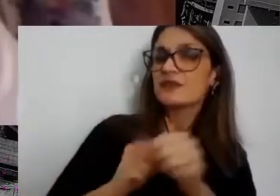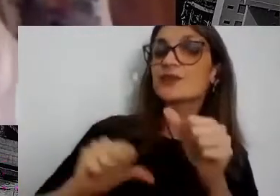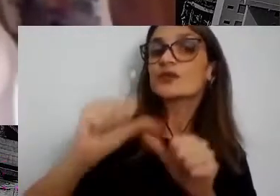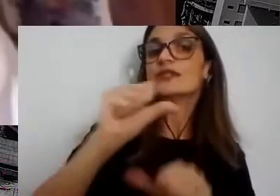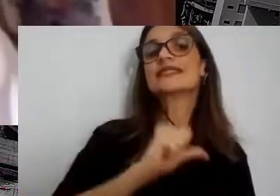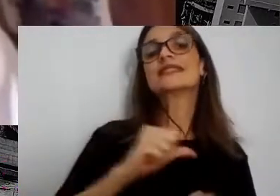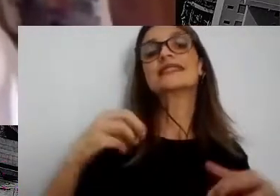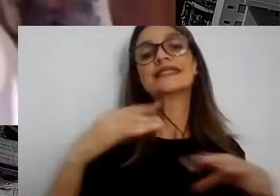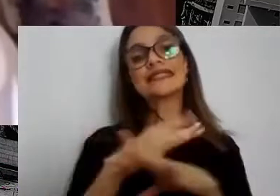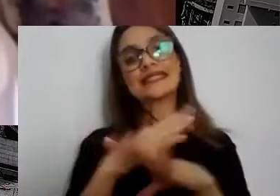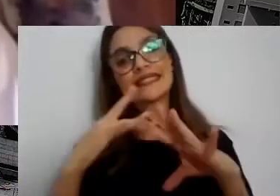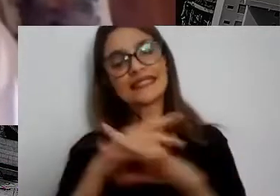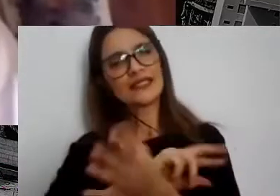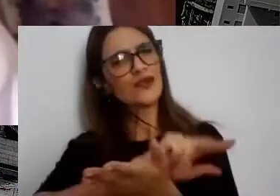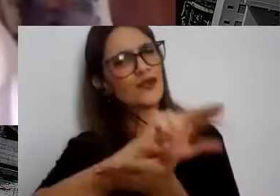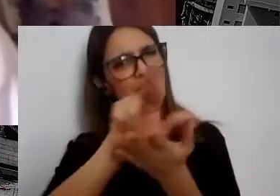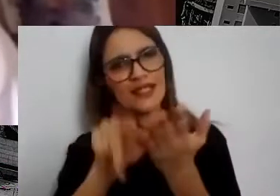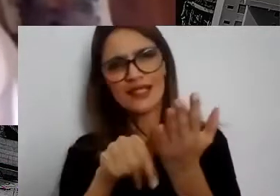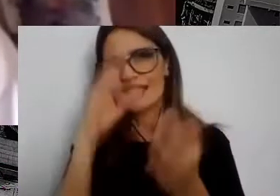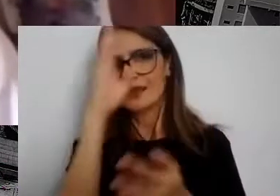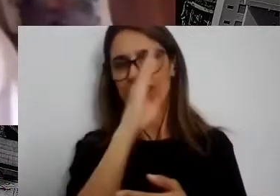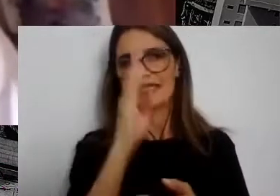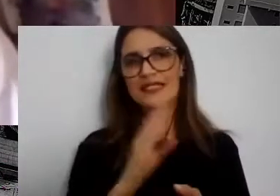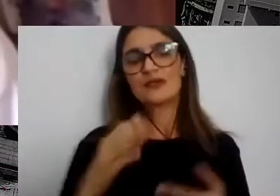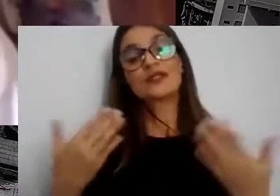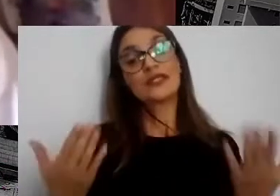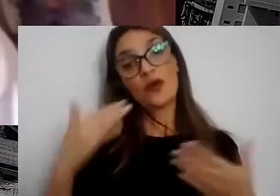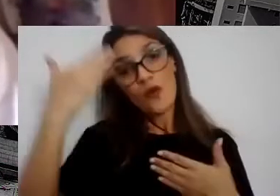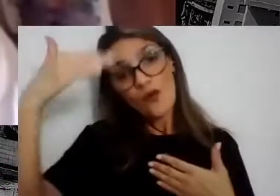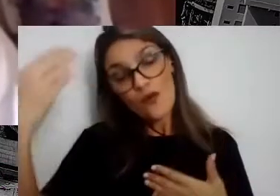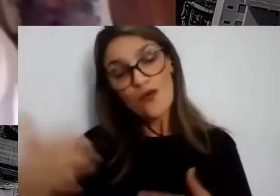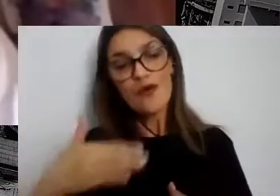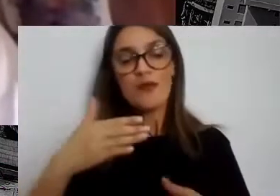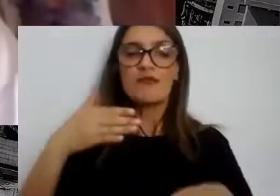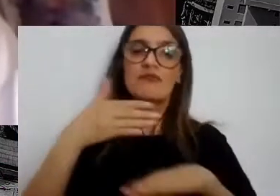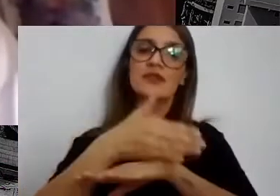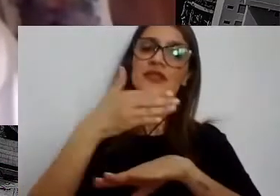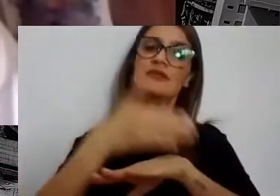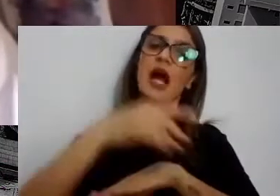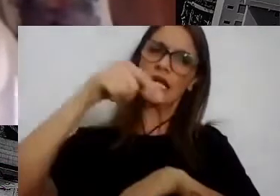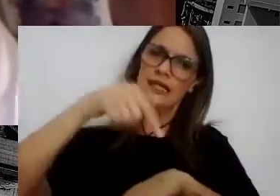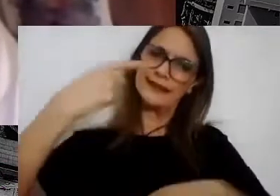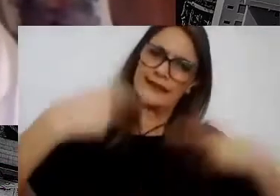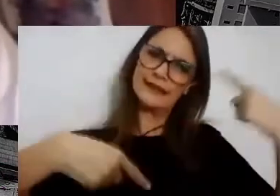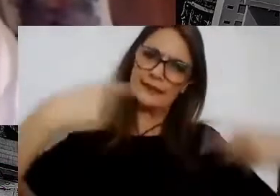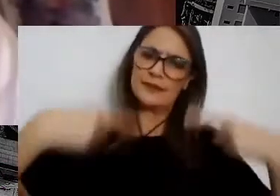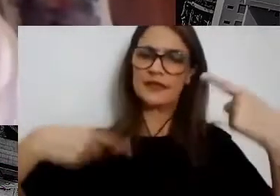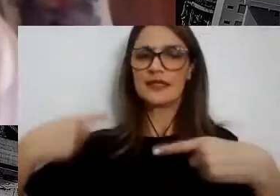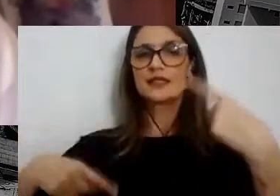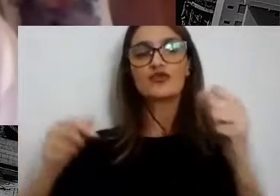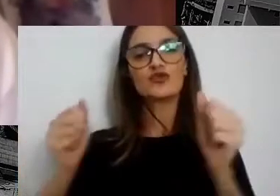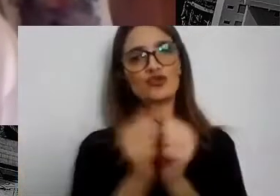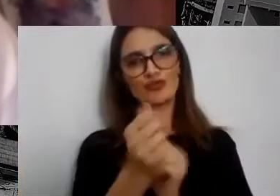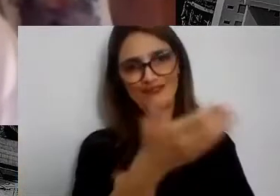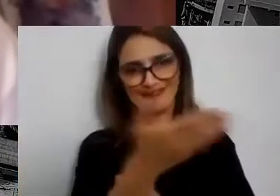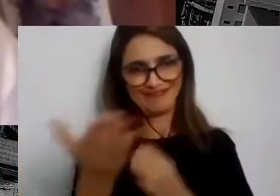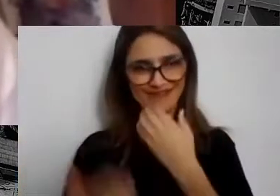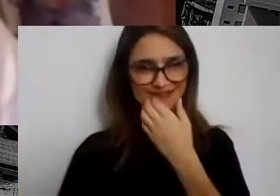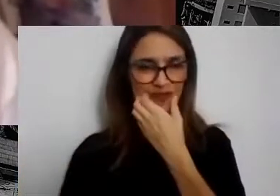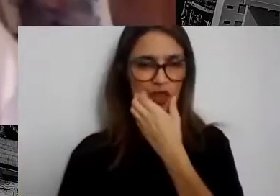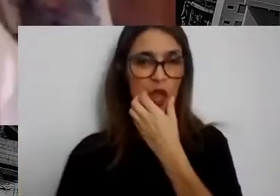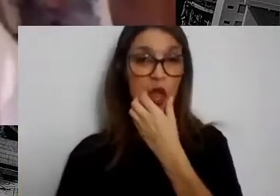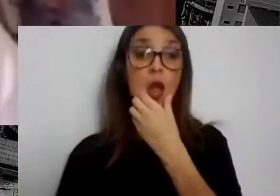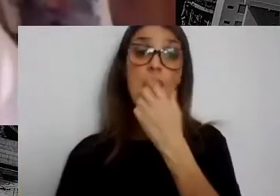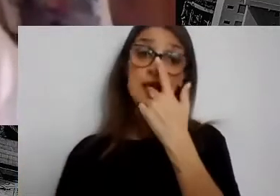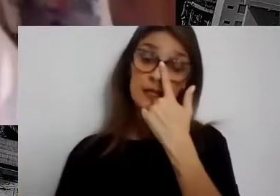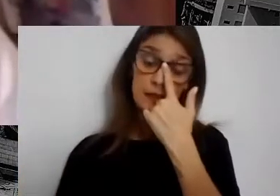várias cidades brasileiras. Então, é uma honra poder participar aqui desse debate hoje com todos vocês. Então, acho que tem uma primeira